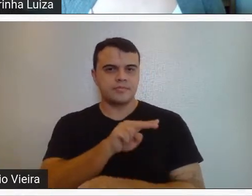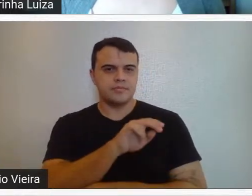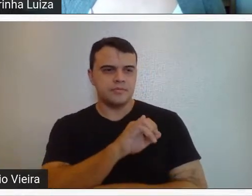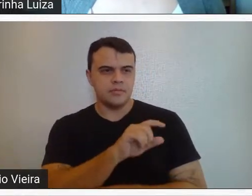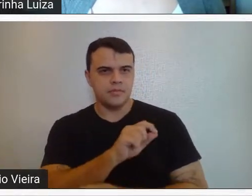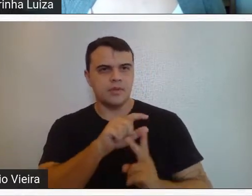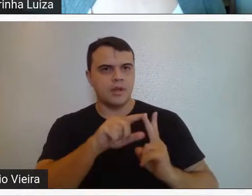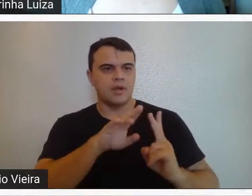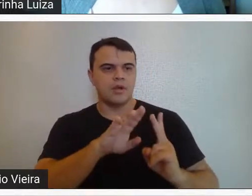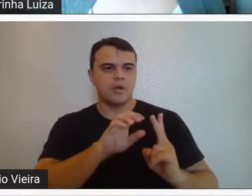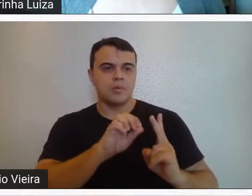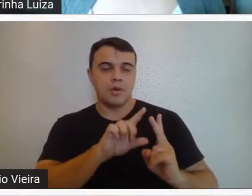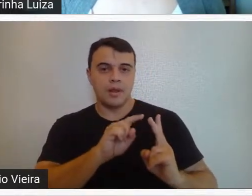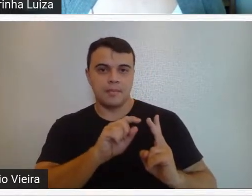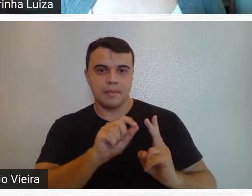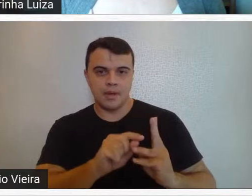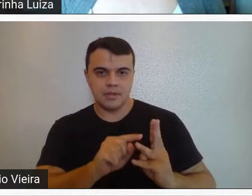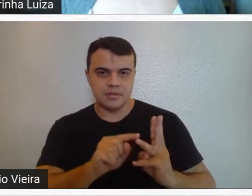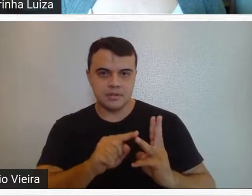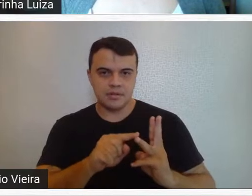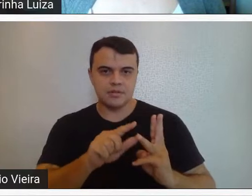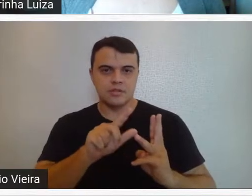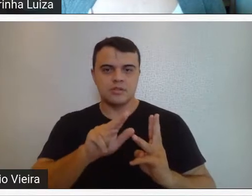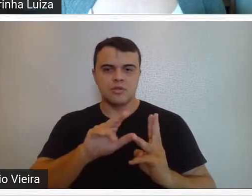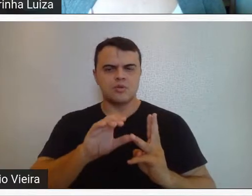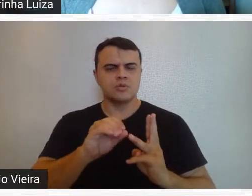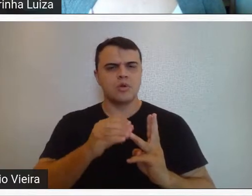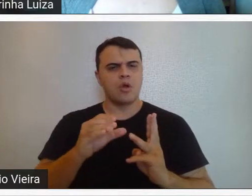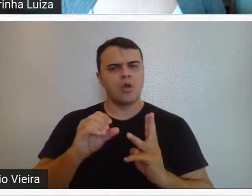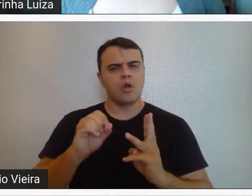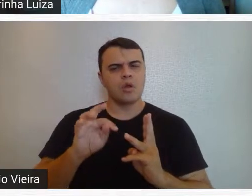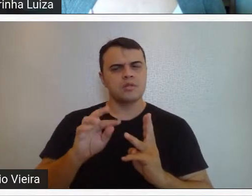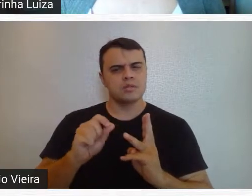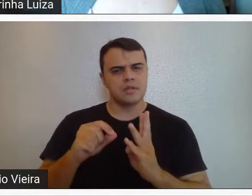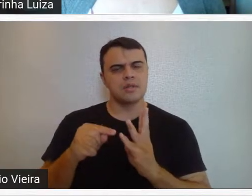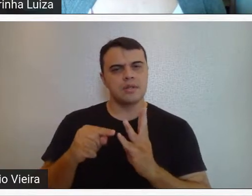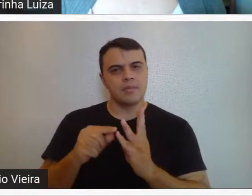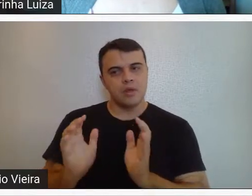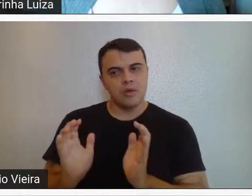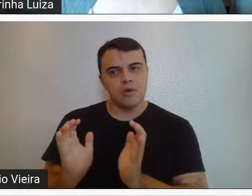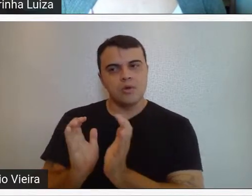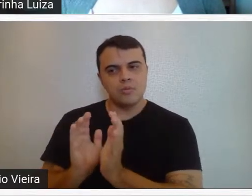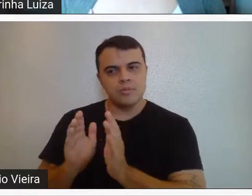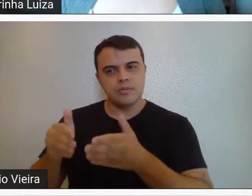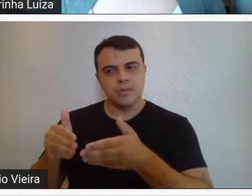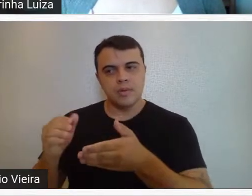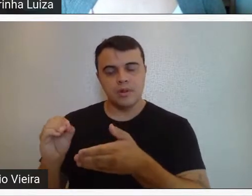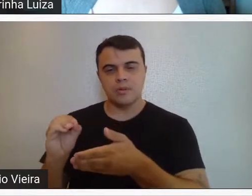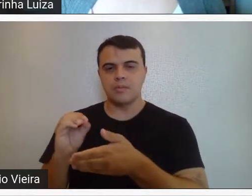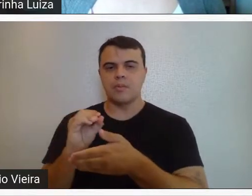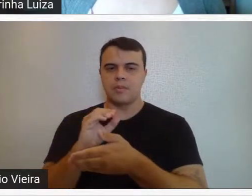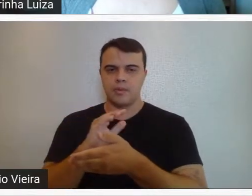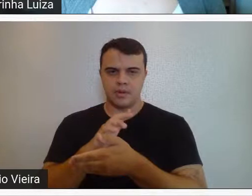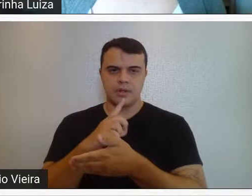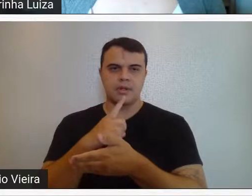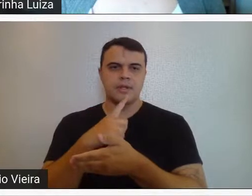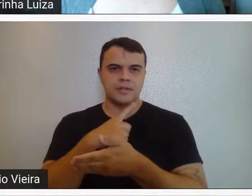Buller Marques, Lúcio Costa, que também pertencia a essa vertente mais moderna